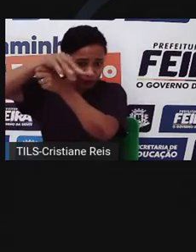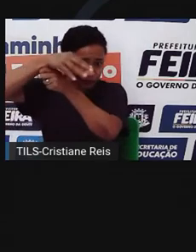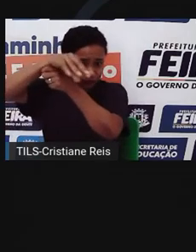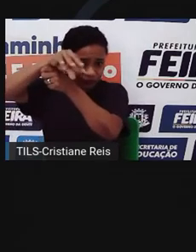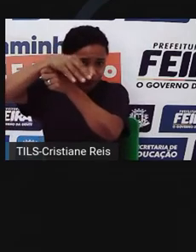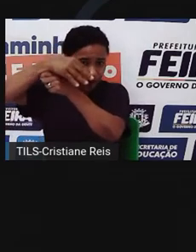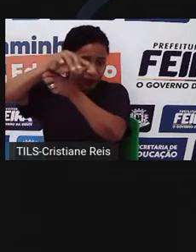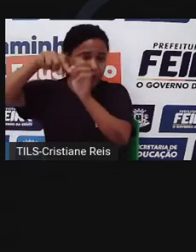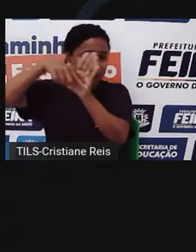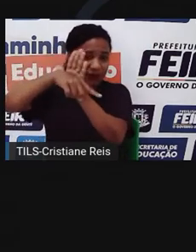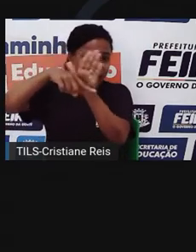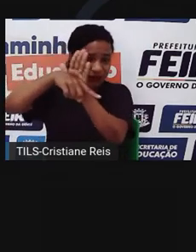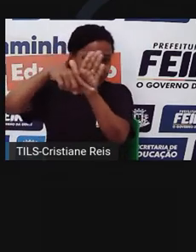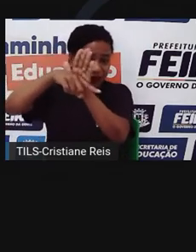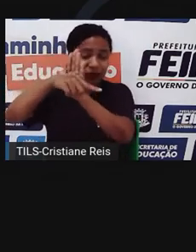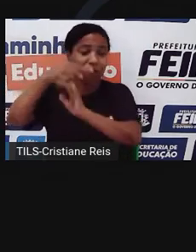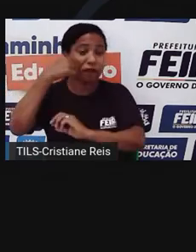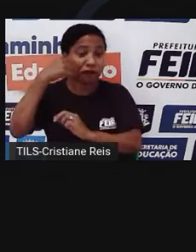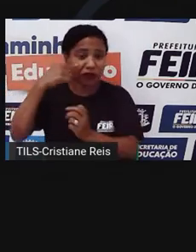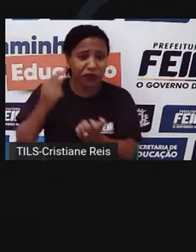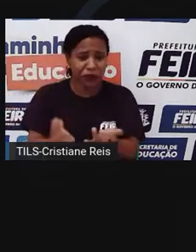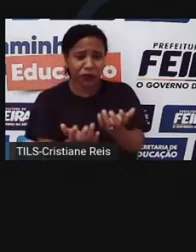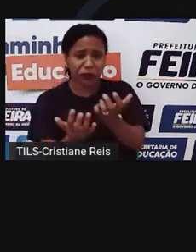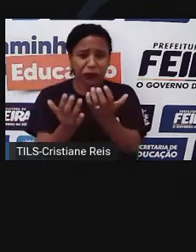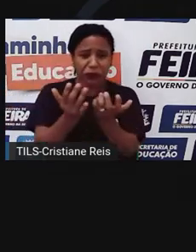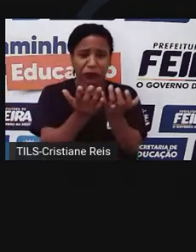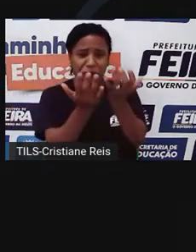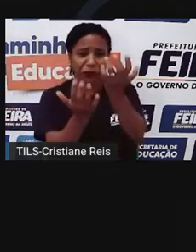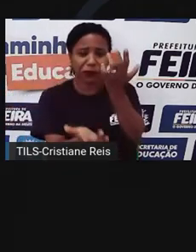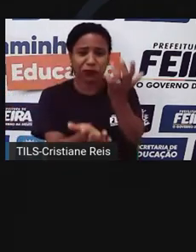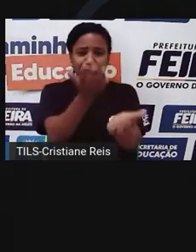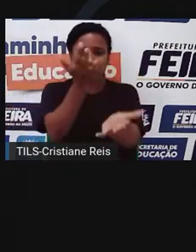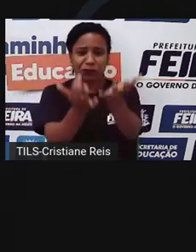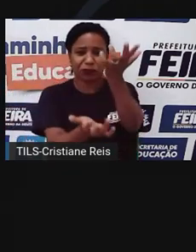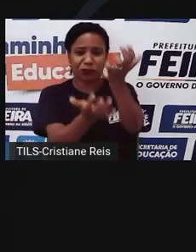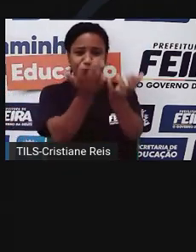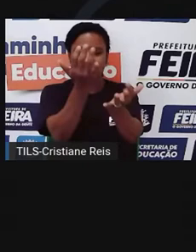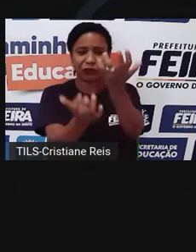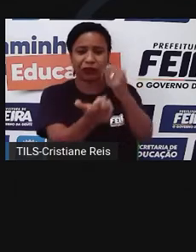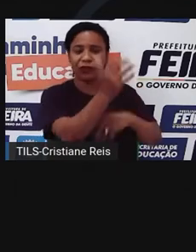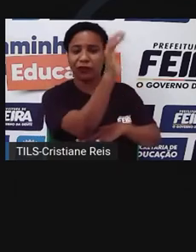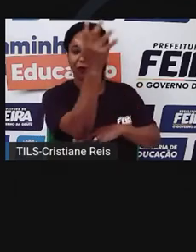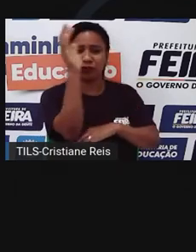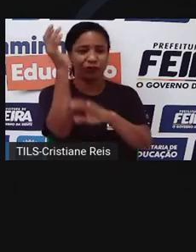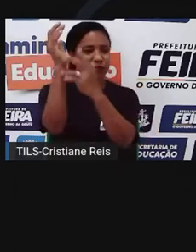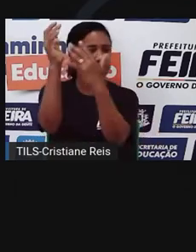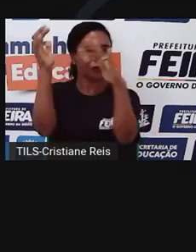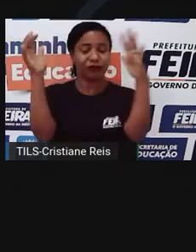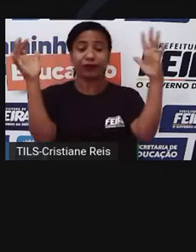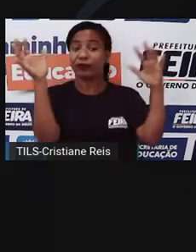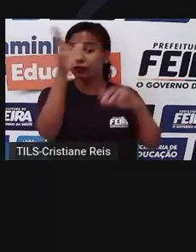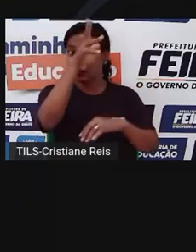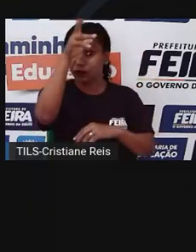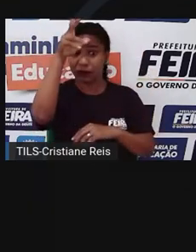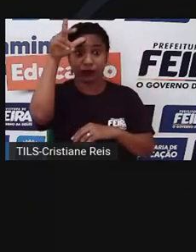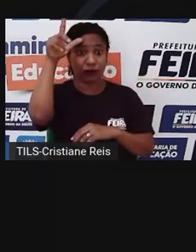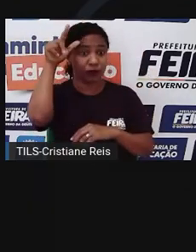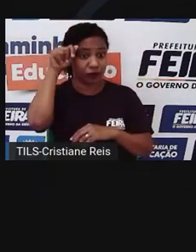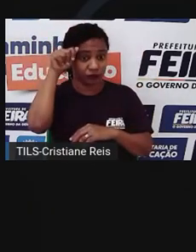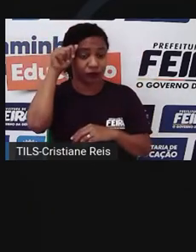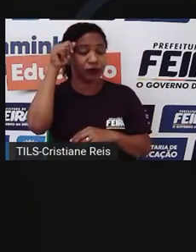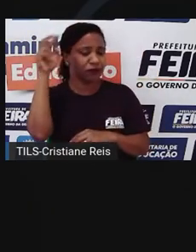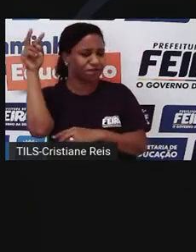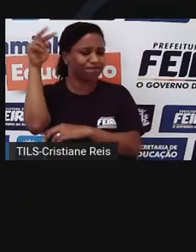plumas de fumaça saindo da região amazônica e vindo aqui pra região sul do Brasil em geral. Esse